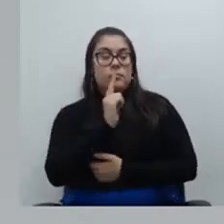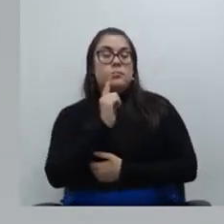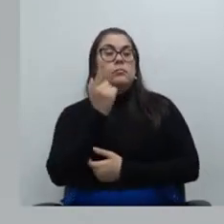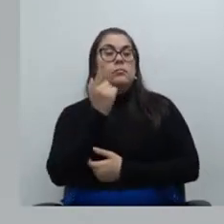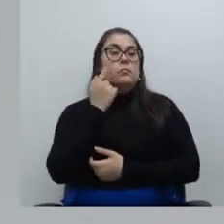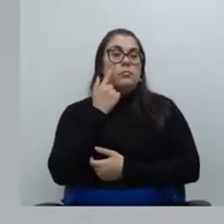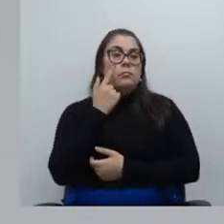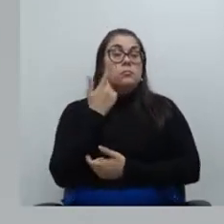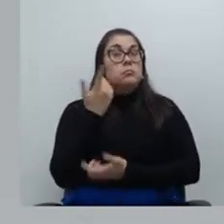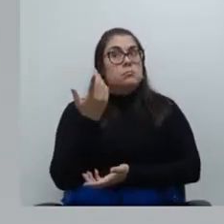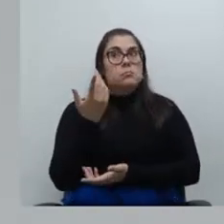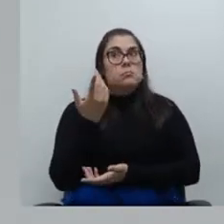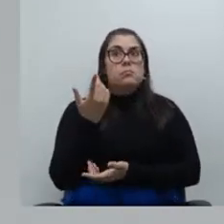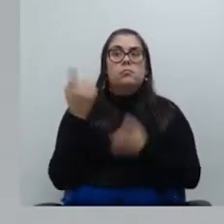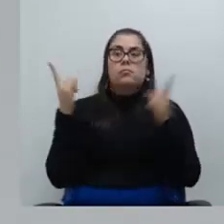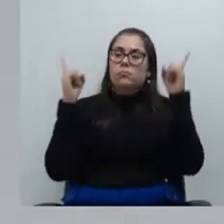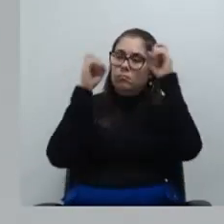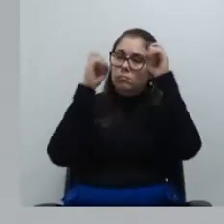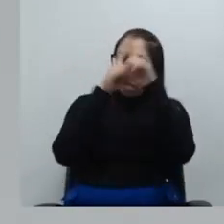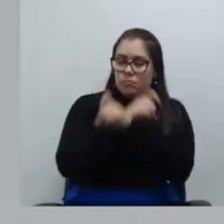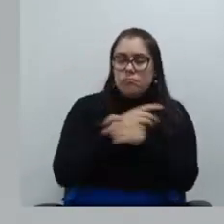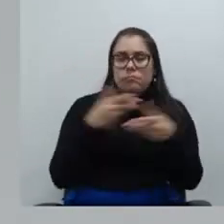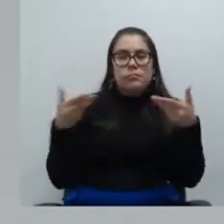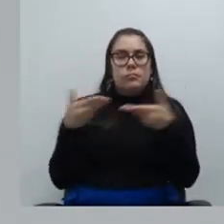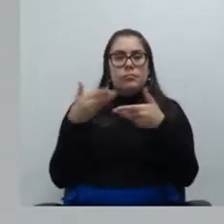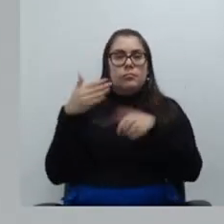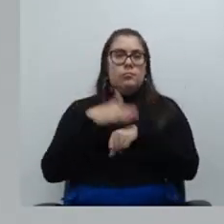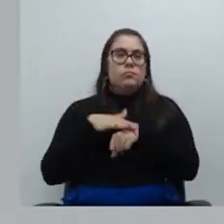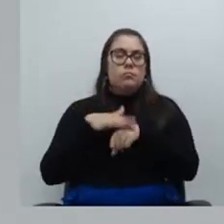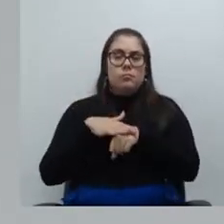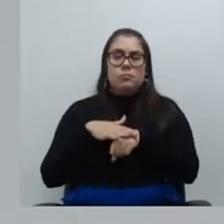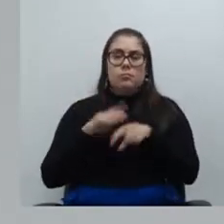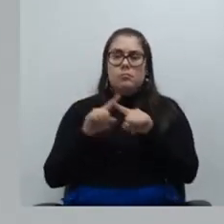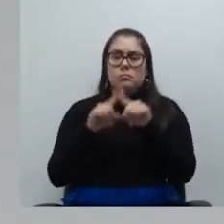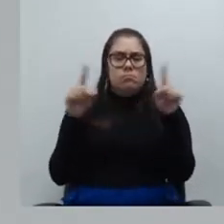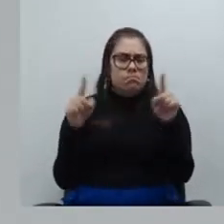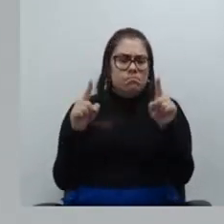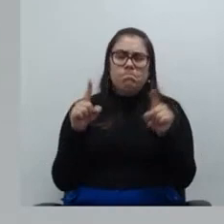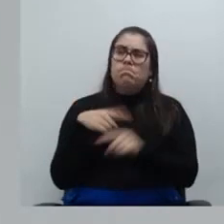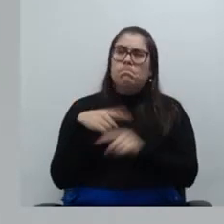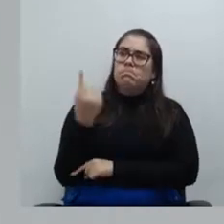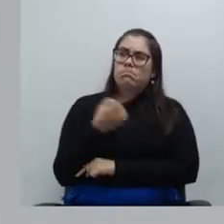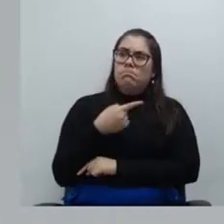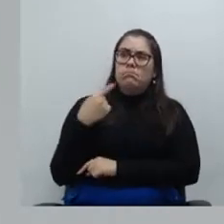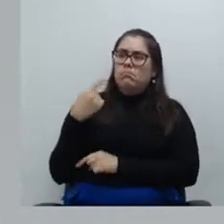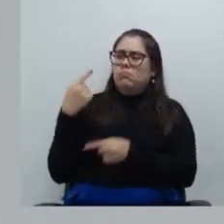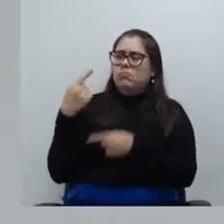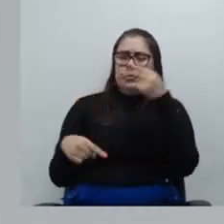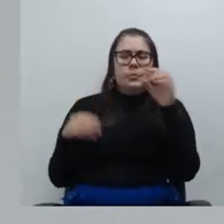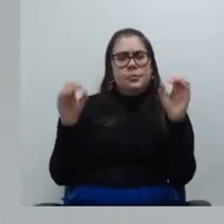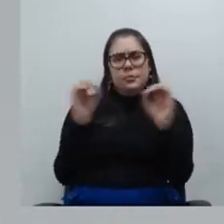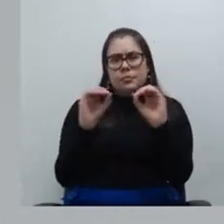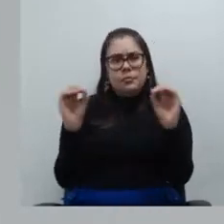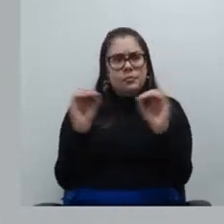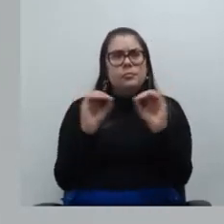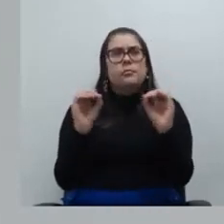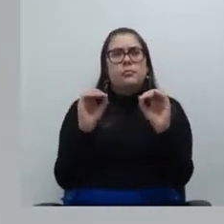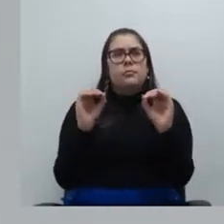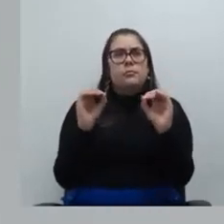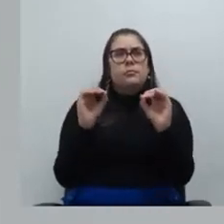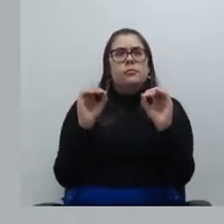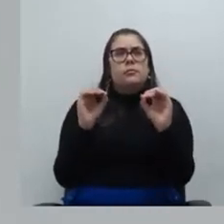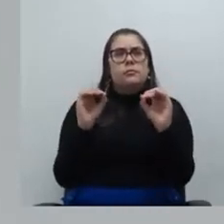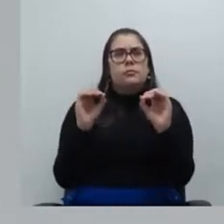direcionar acho que esse é um pouco da dificuldade dos atos mas não há qualquer impossibilidade ou impedimento eles são